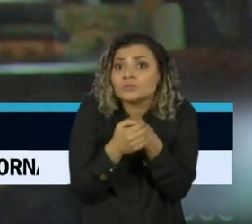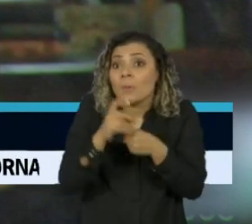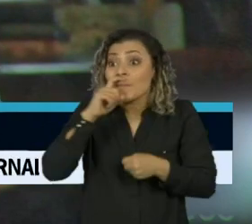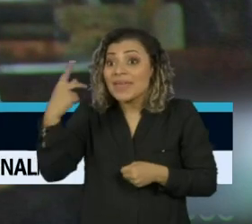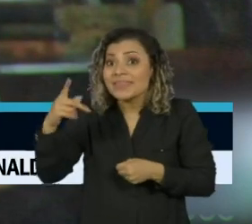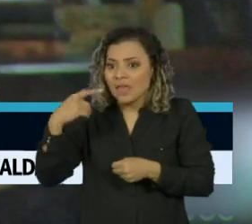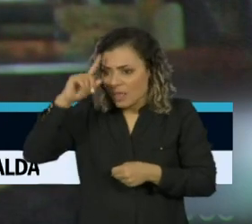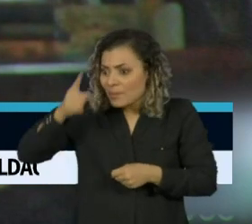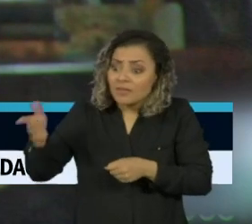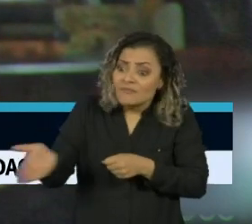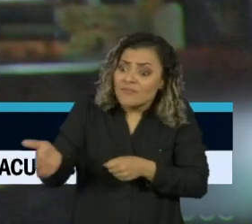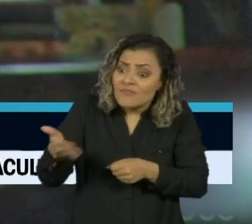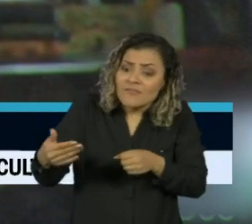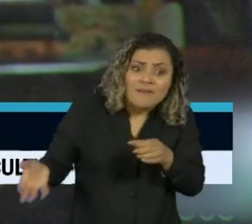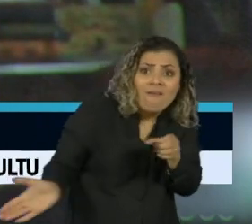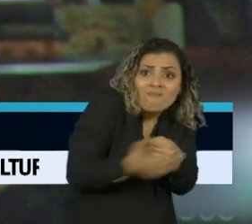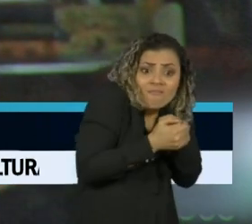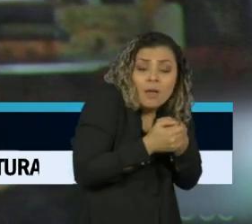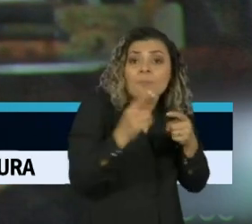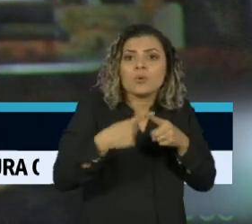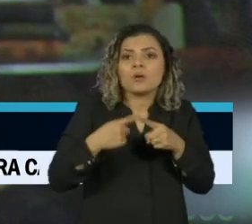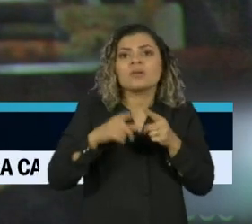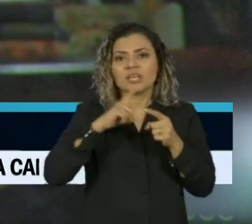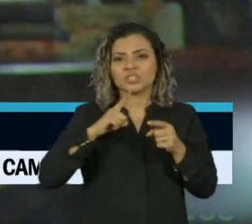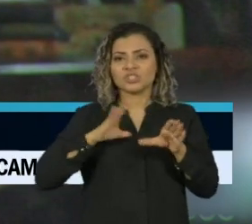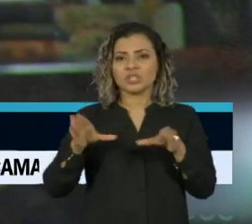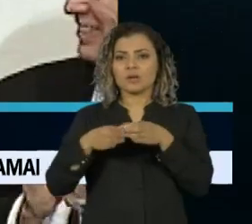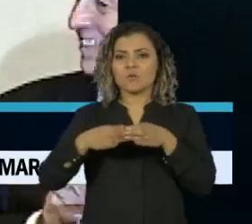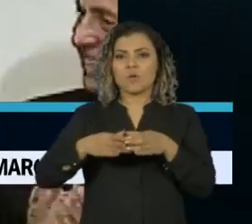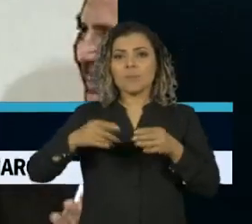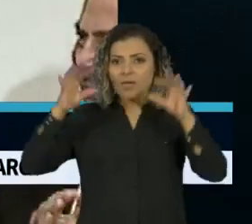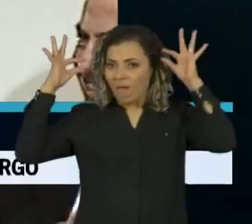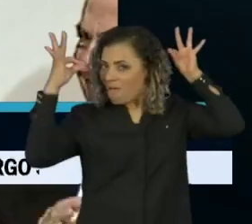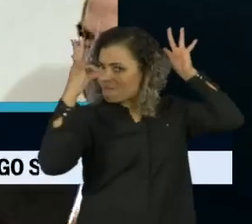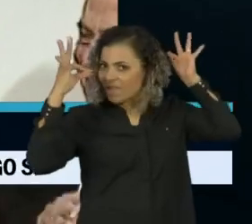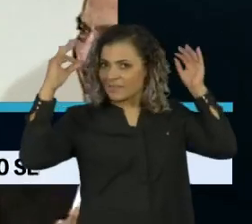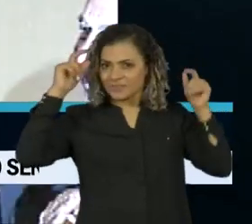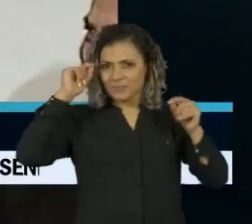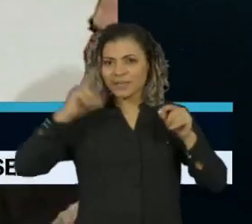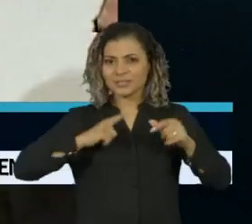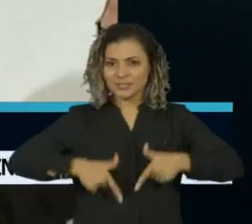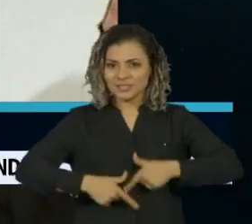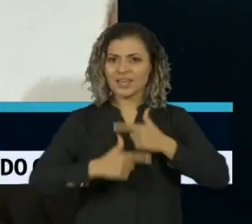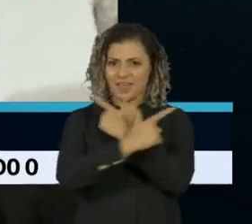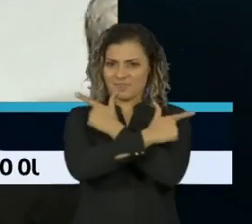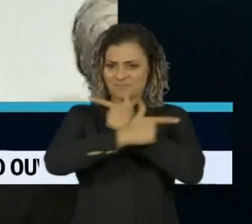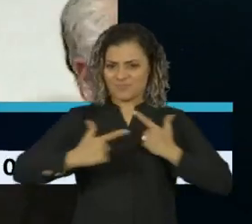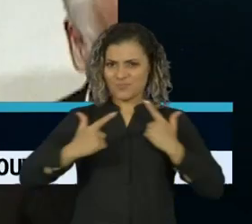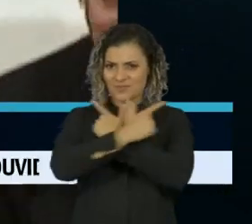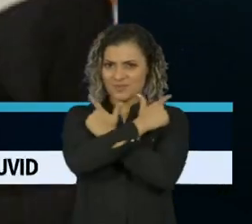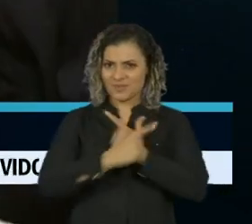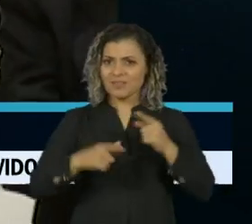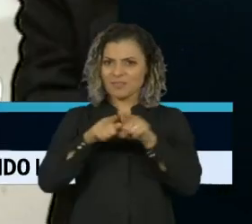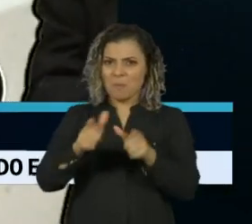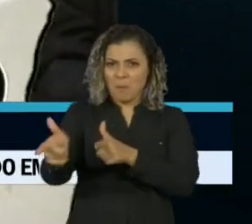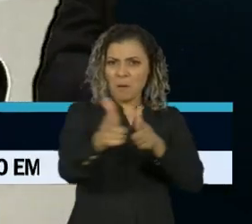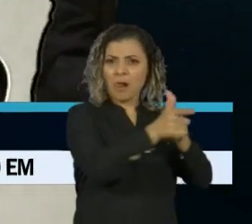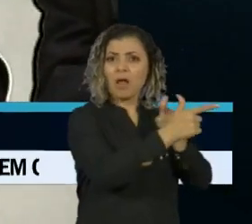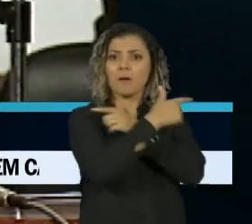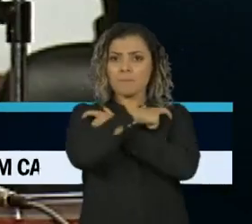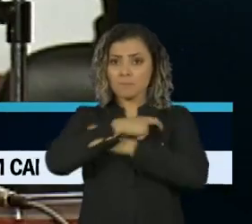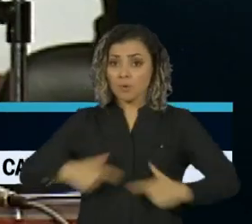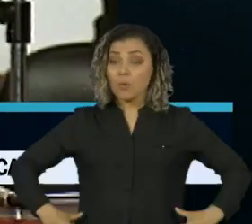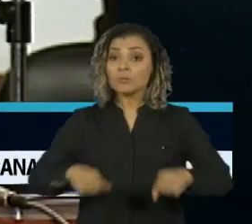cangaceiros estavam chegando à cidade. Doutor em economia pela Universidade de Paris, Furtado